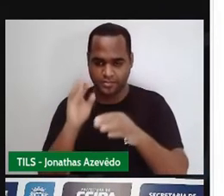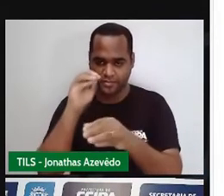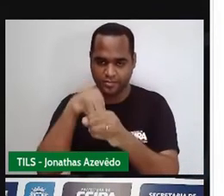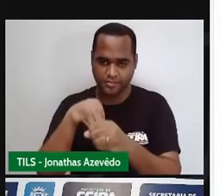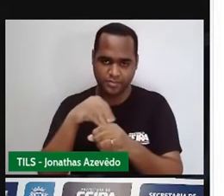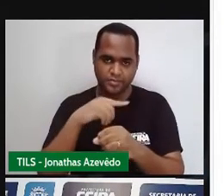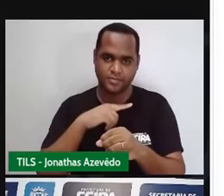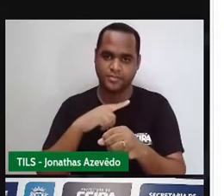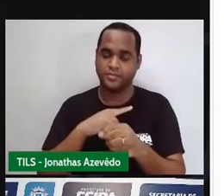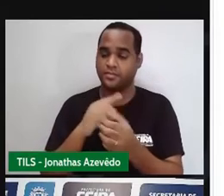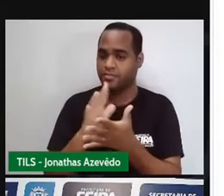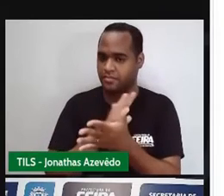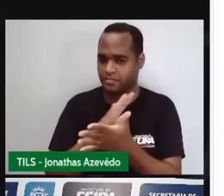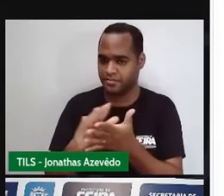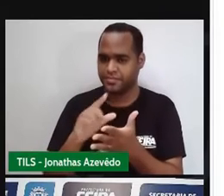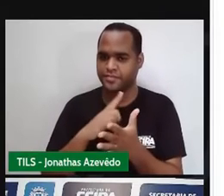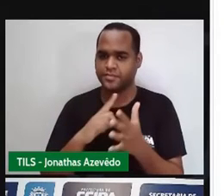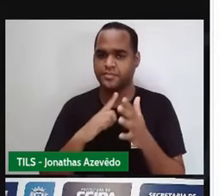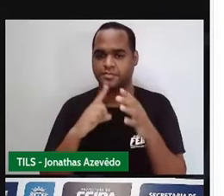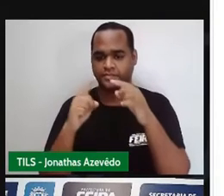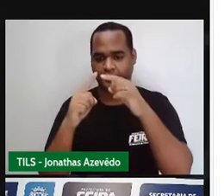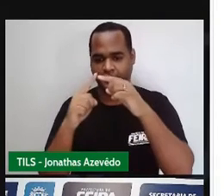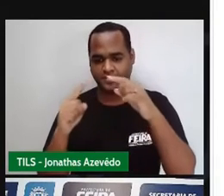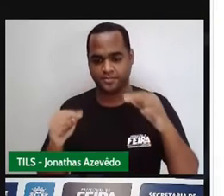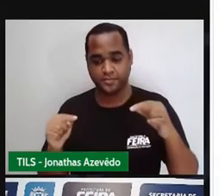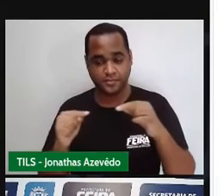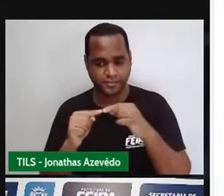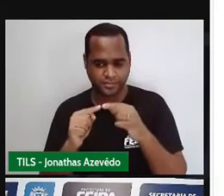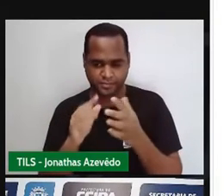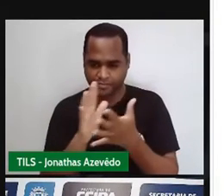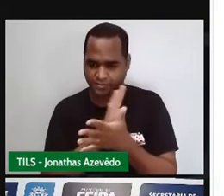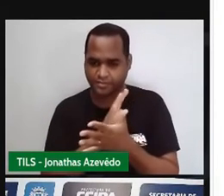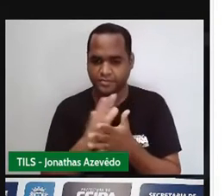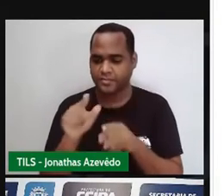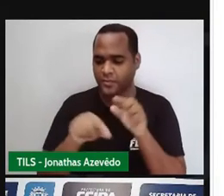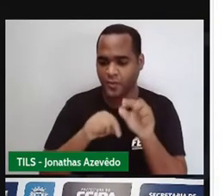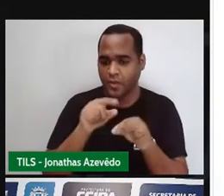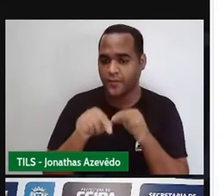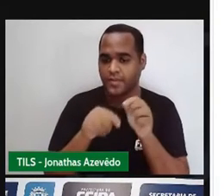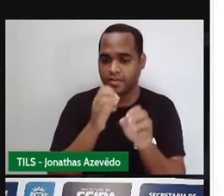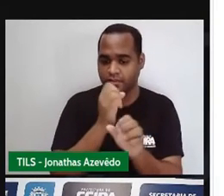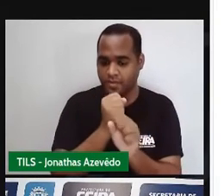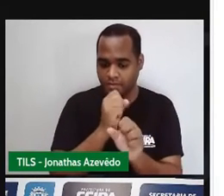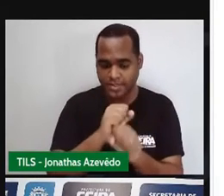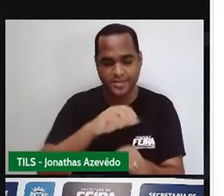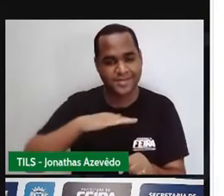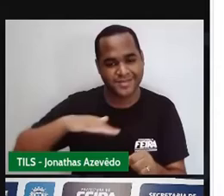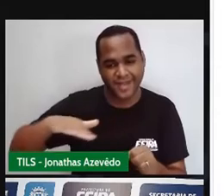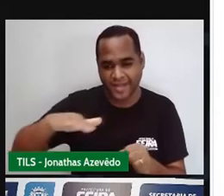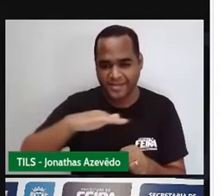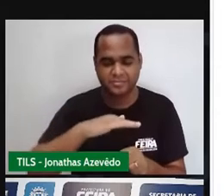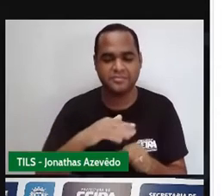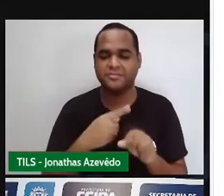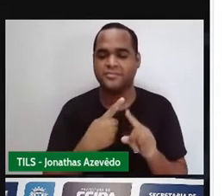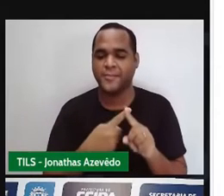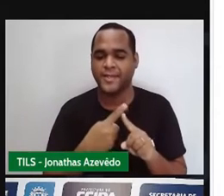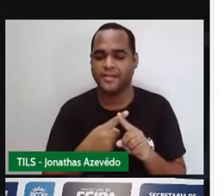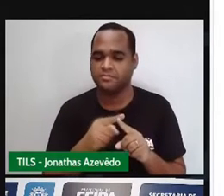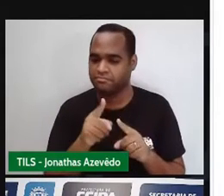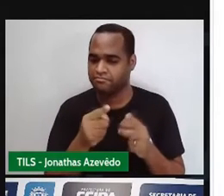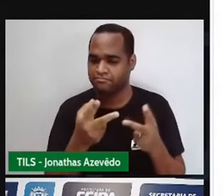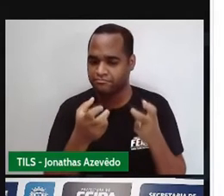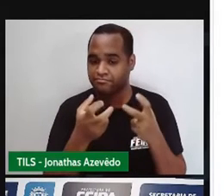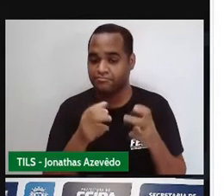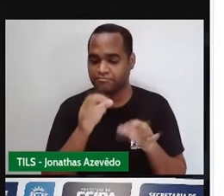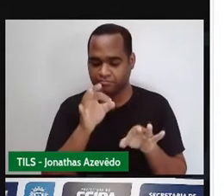faz qual dos triângulos você vai escolher aí para calcular a área, porque, né, acaba sendo o mesmo